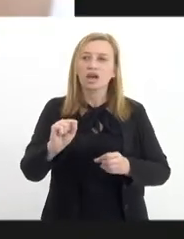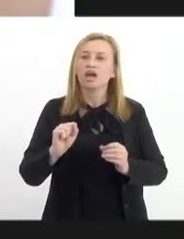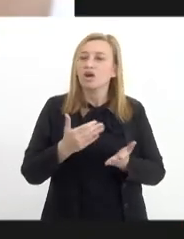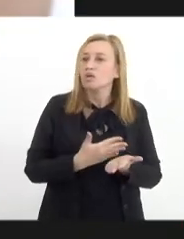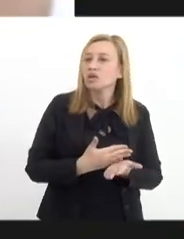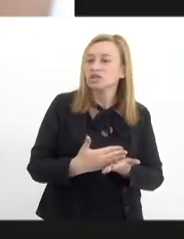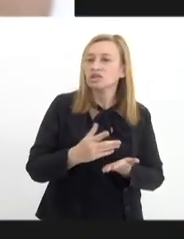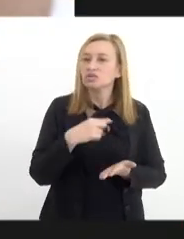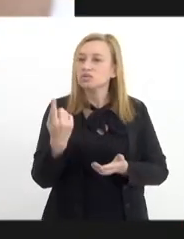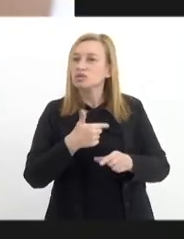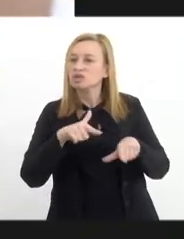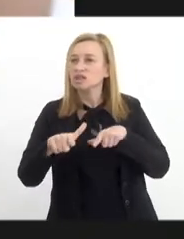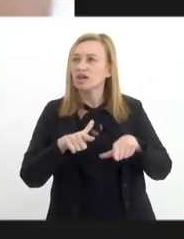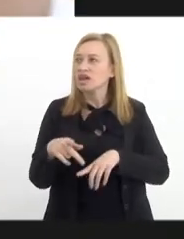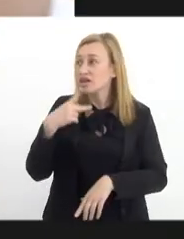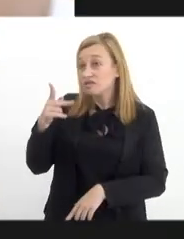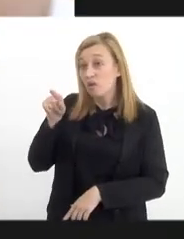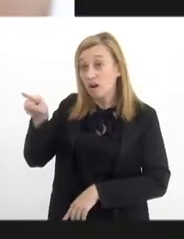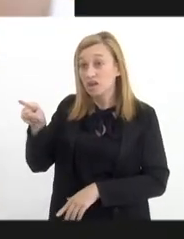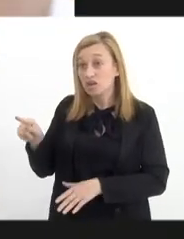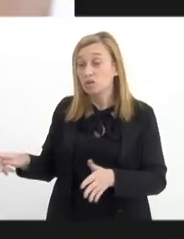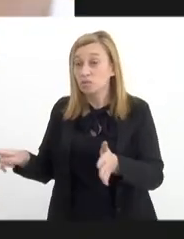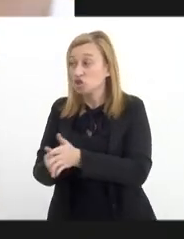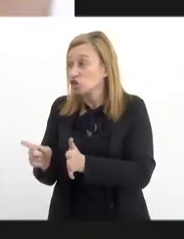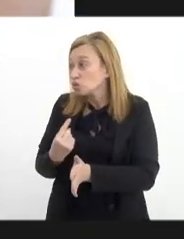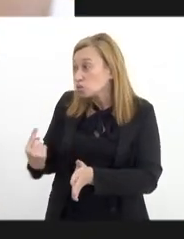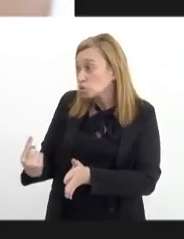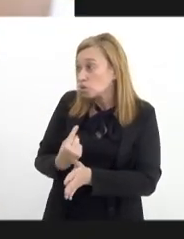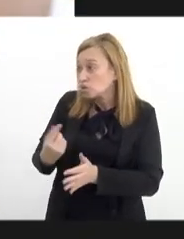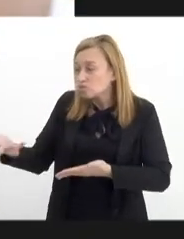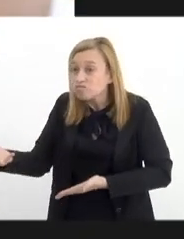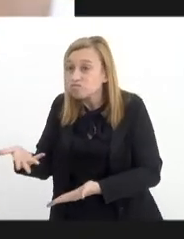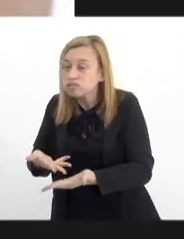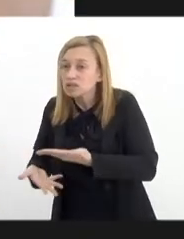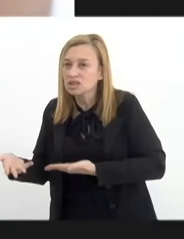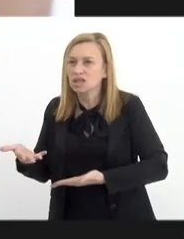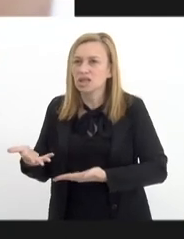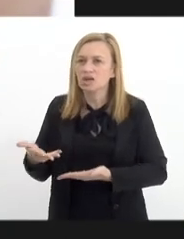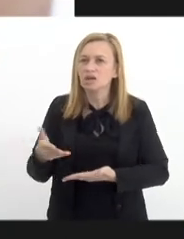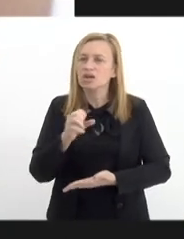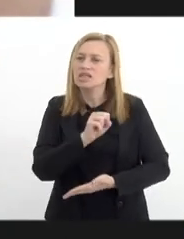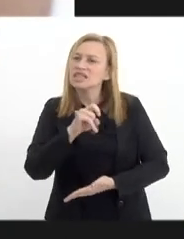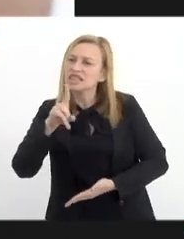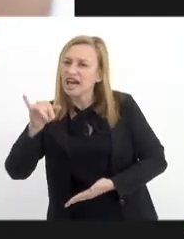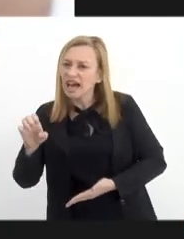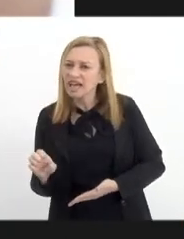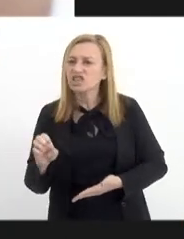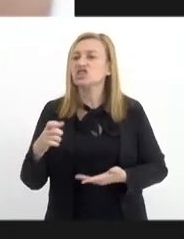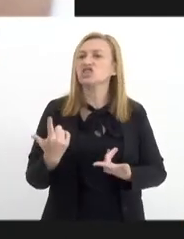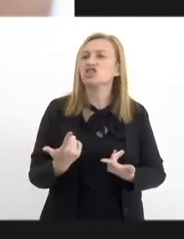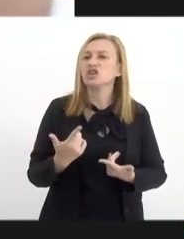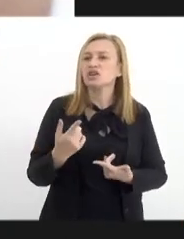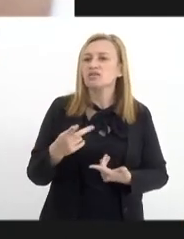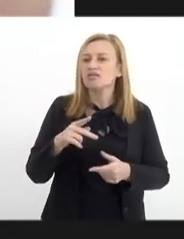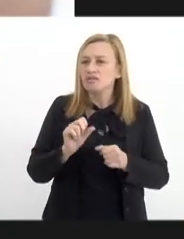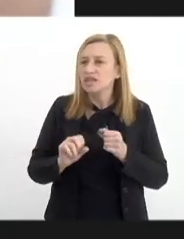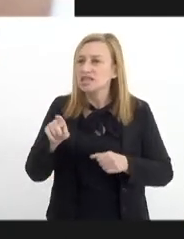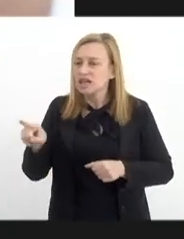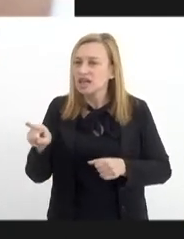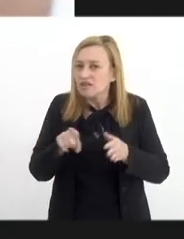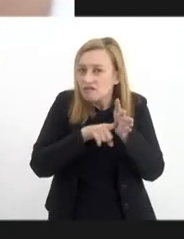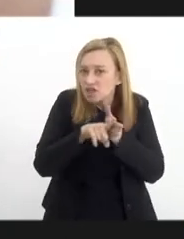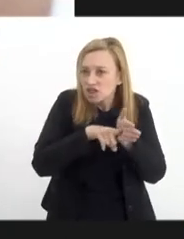do nosso trabalho. Ele falou ali do nosso projeto de parceria com a Senad, nós fazíamos ali a